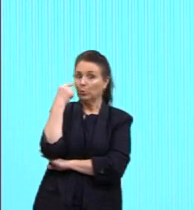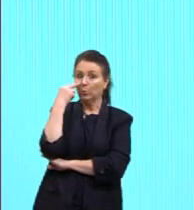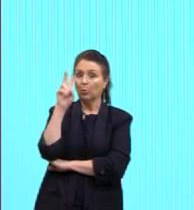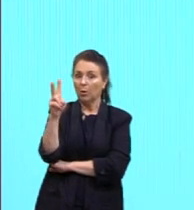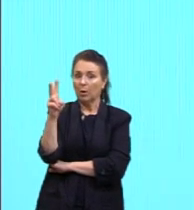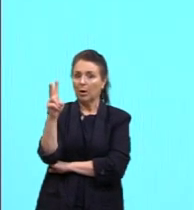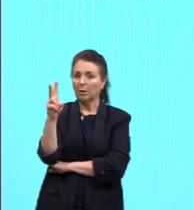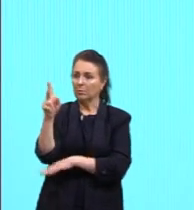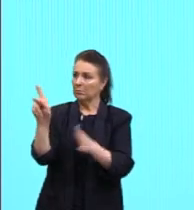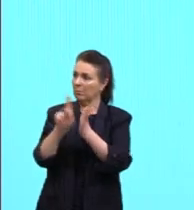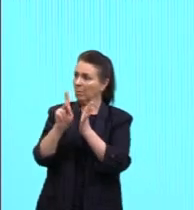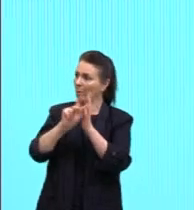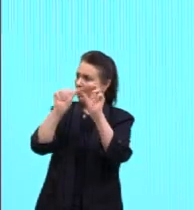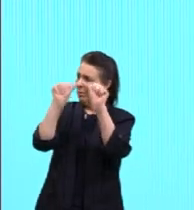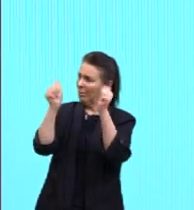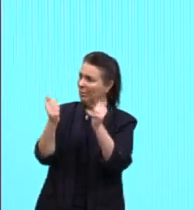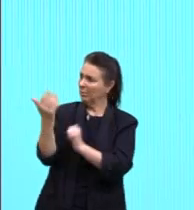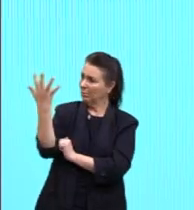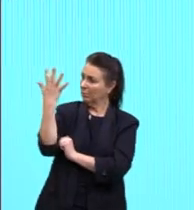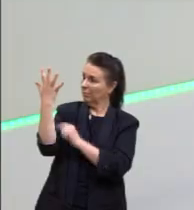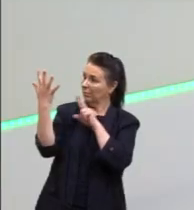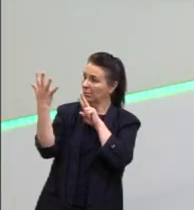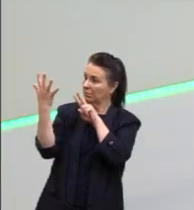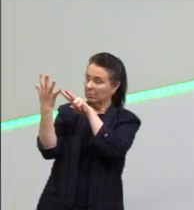Então, é muito bacana.